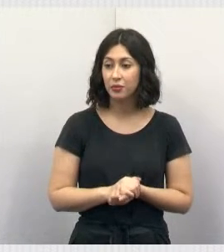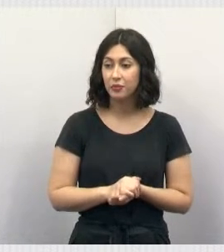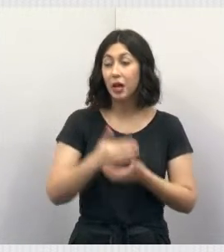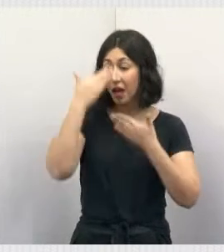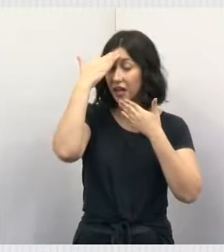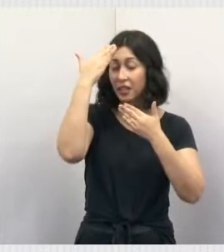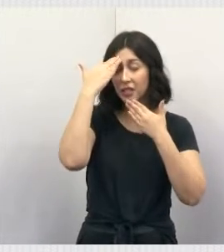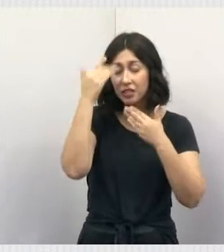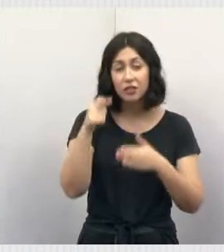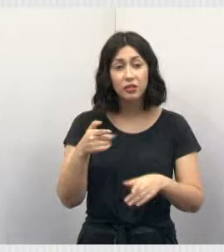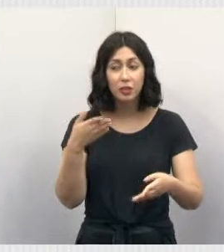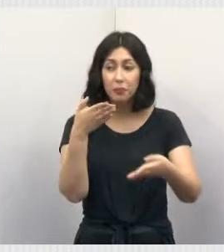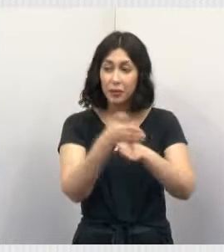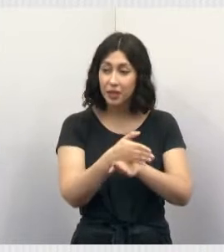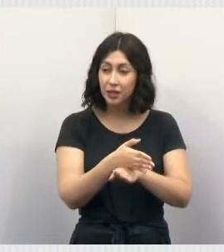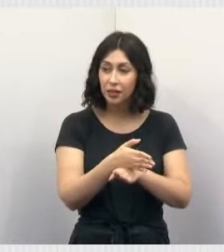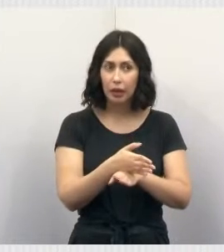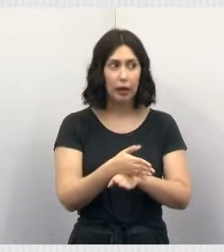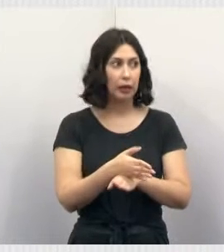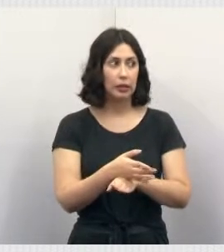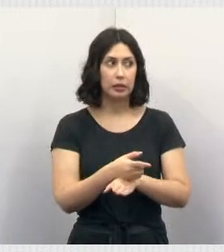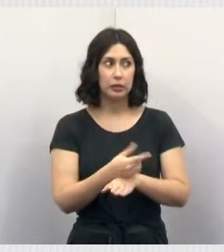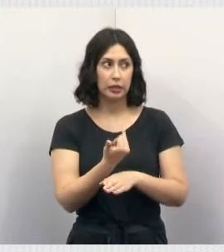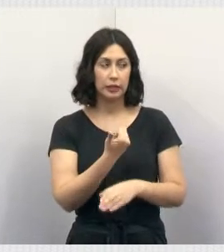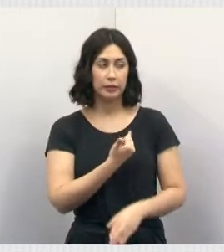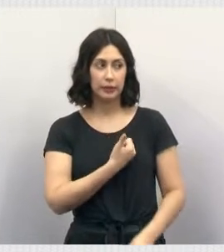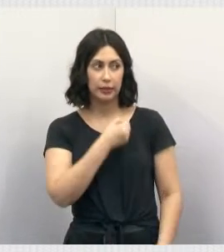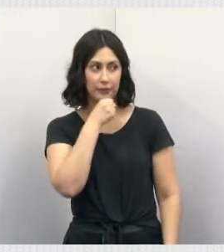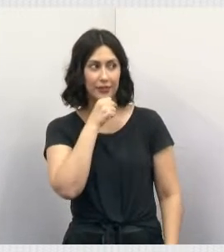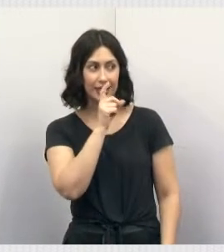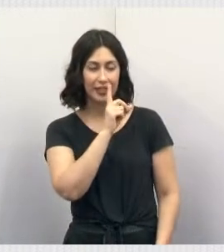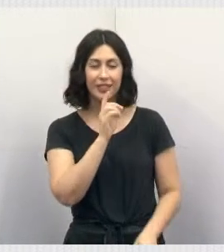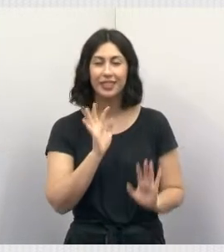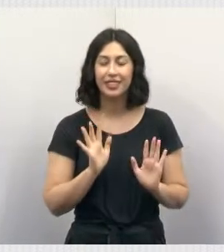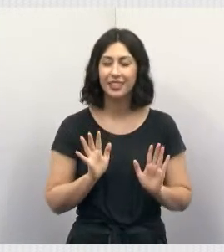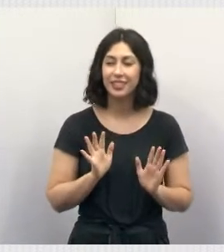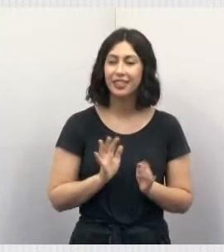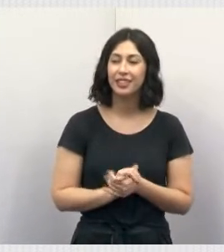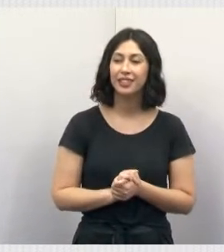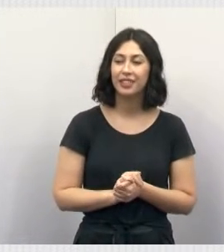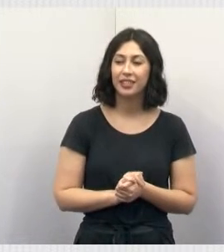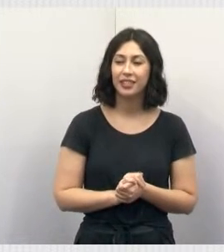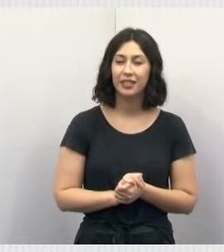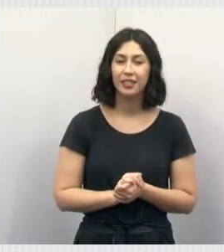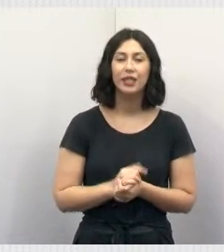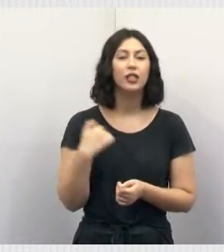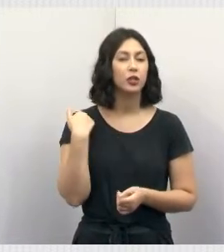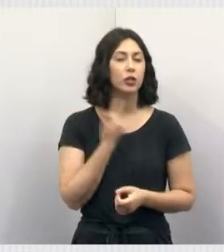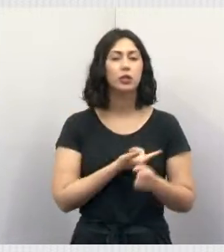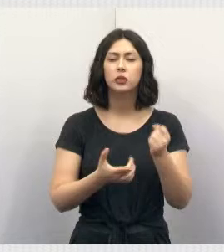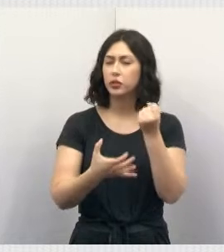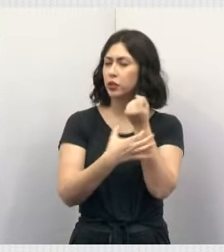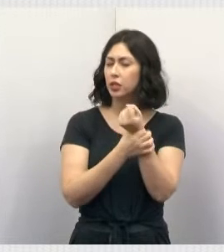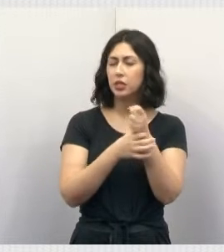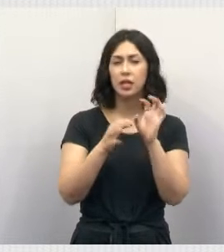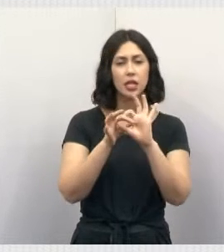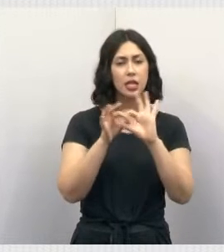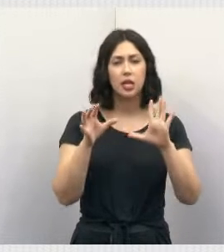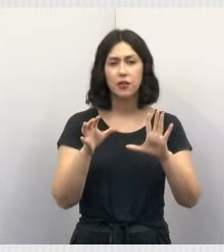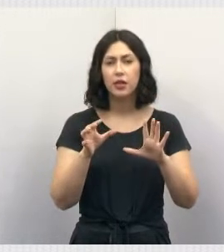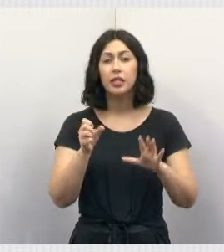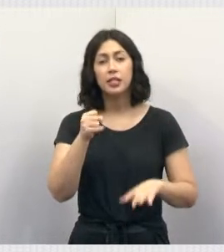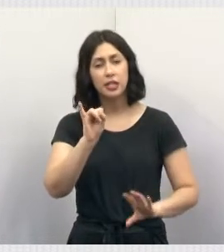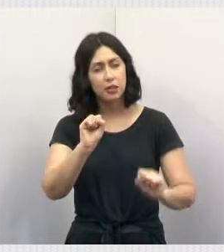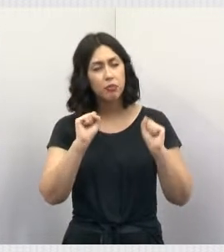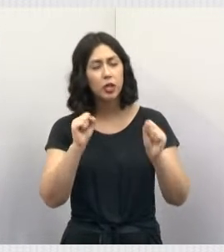participação da senhora. Você, perdão. Pelo amor de Deus, eu estou na hora toda hora. E deixar a Secretaria de Segurança à disposição de todo mundo que puder participar